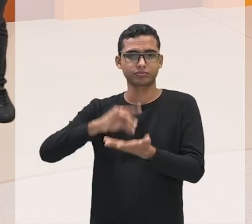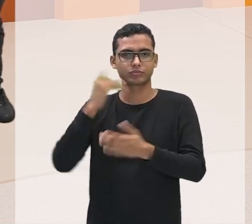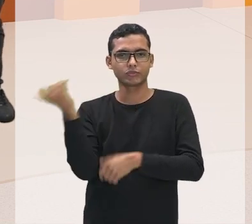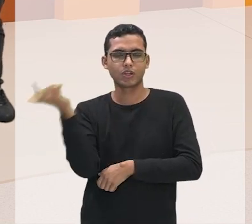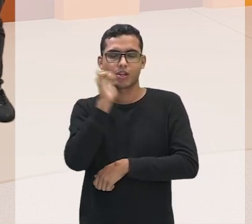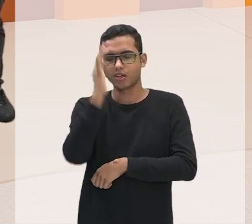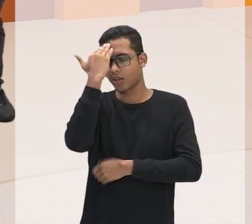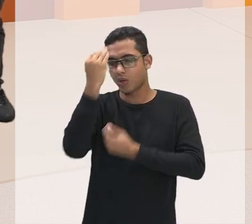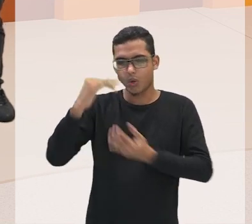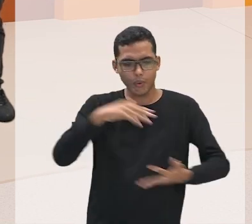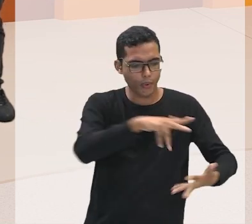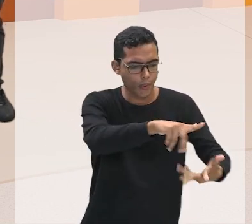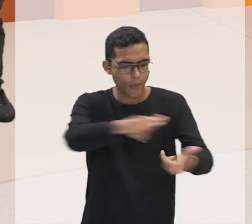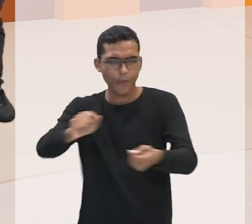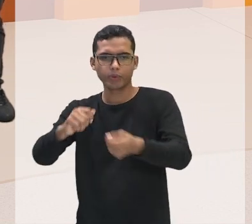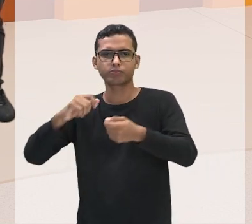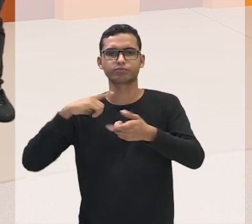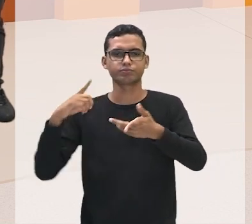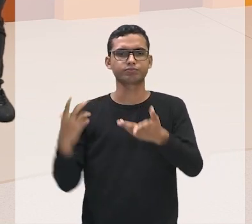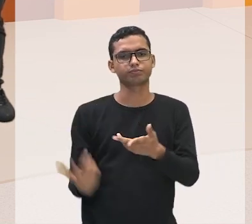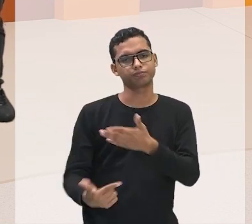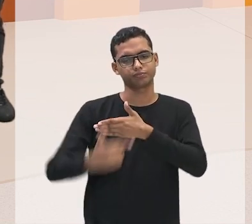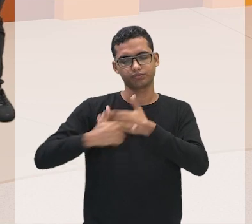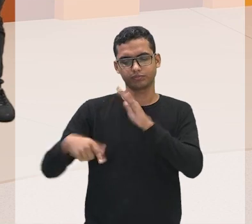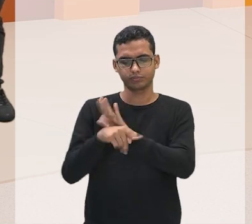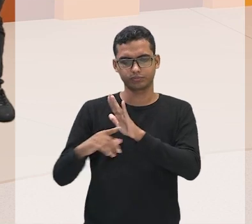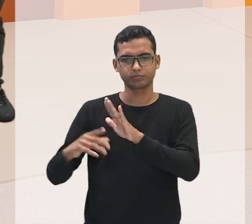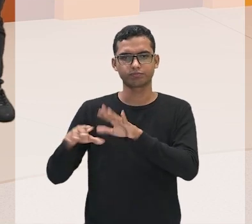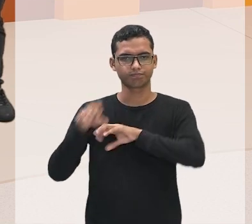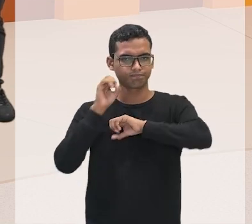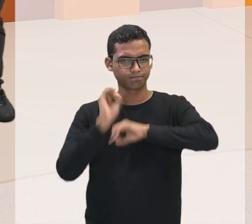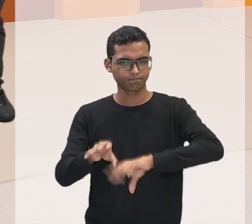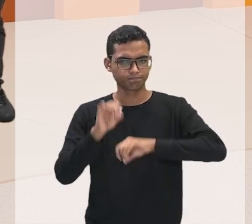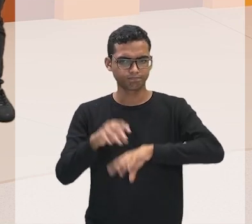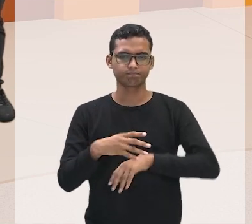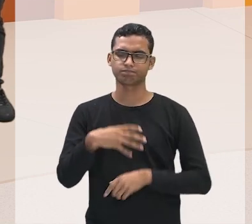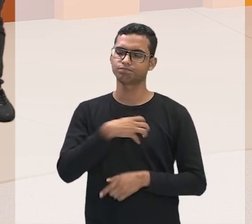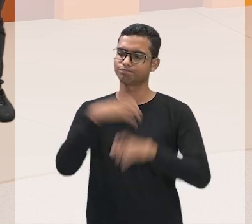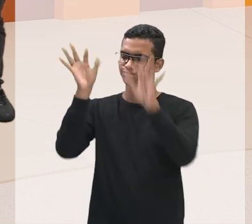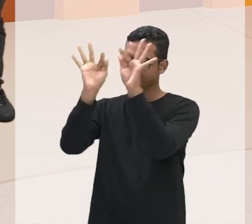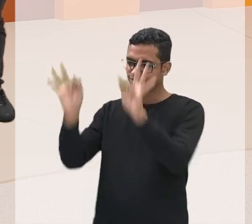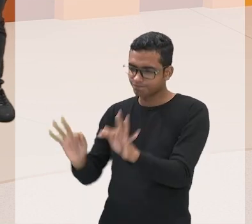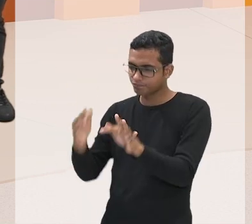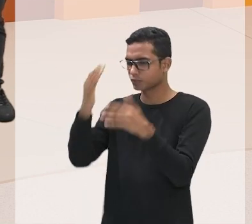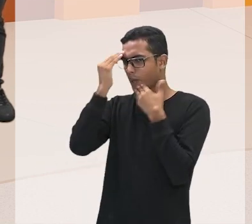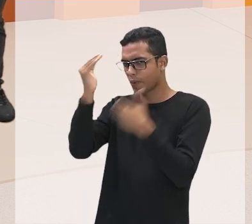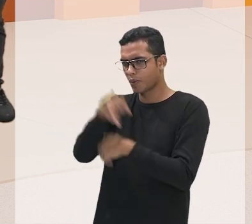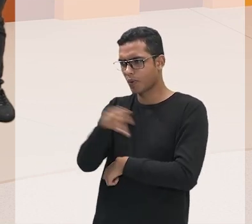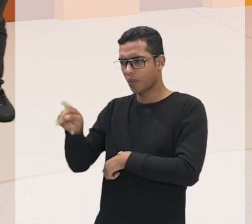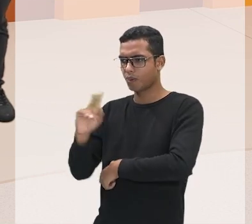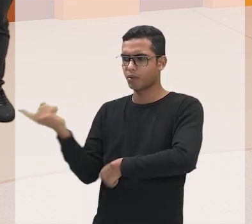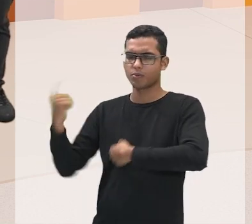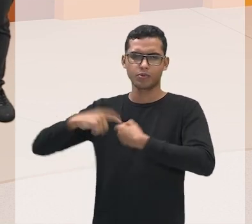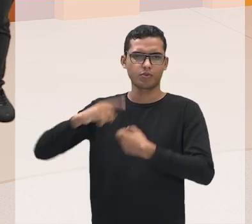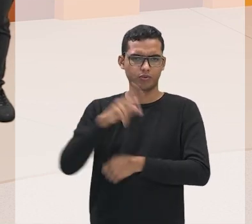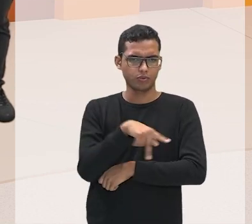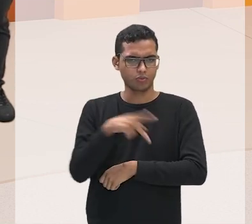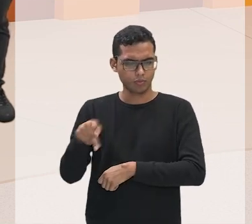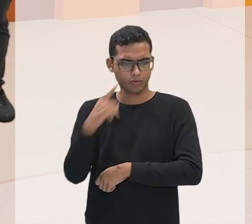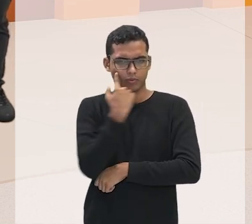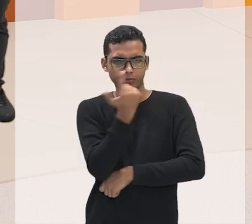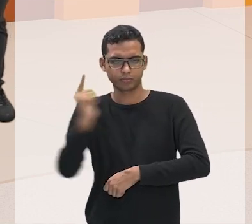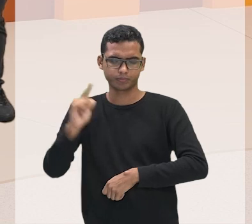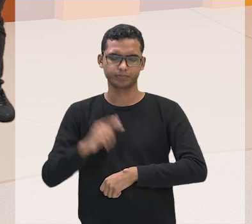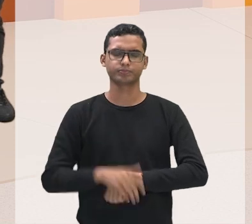acaba vivendo. Esse que é o papel da educação, né? Professor Rosângelo, muito feliz aí nas suas palavras. Obrigado. Daqui a pouco a gente fala com professor Josinho. Gente,